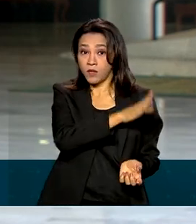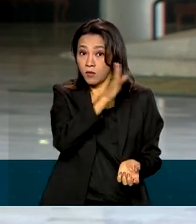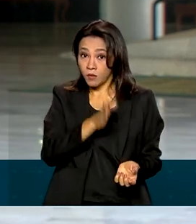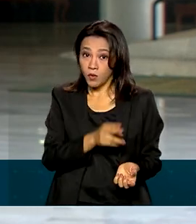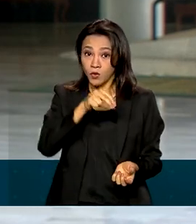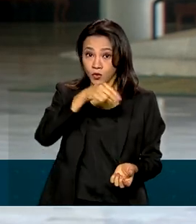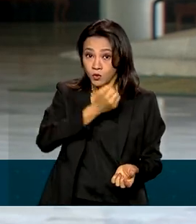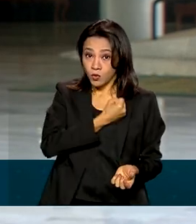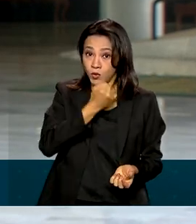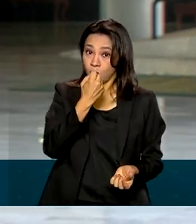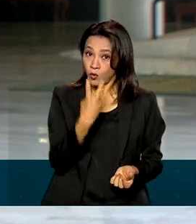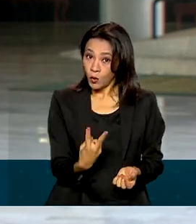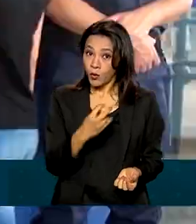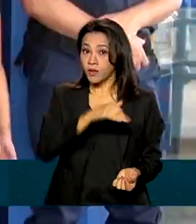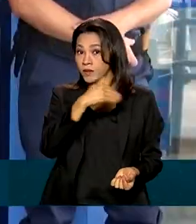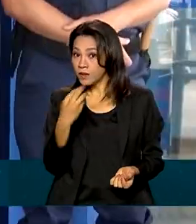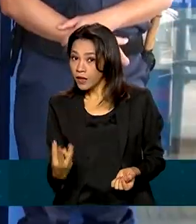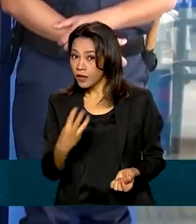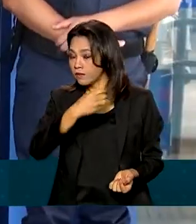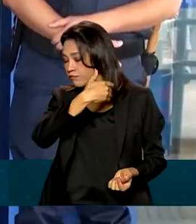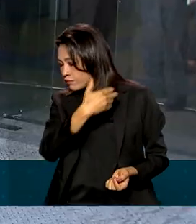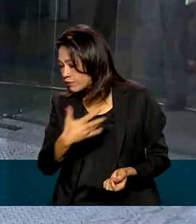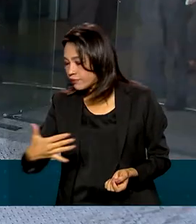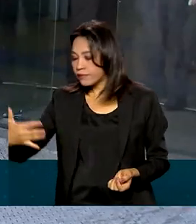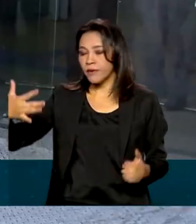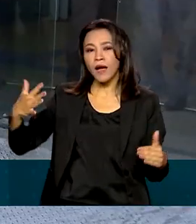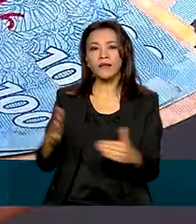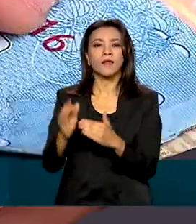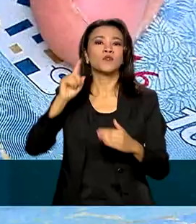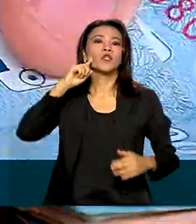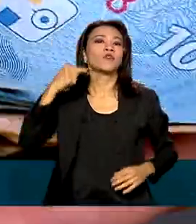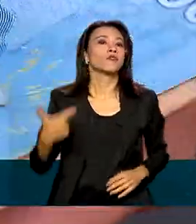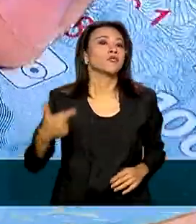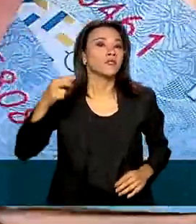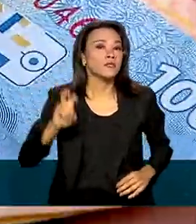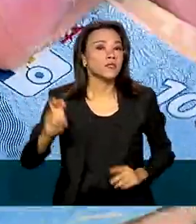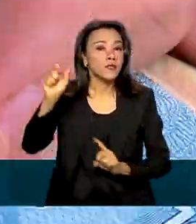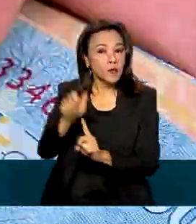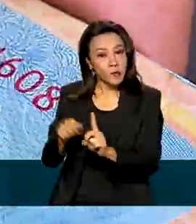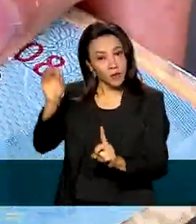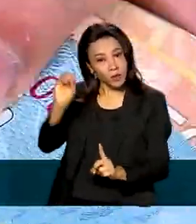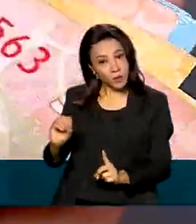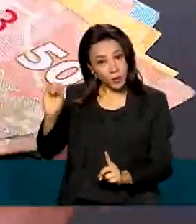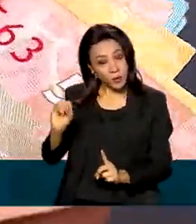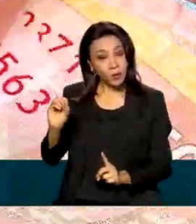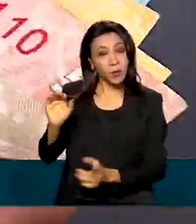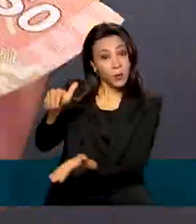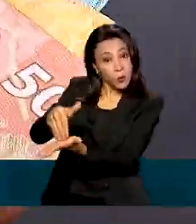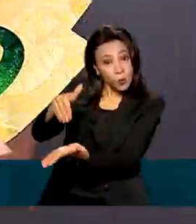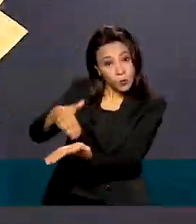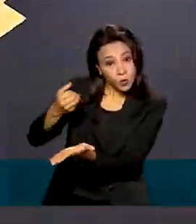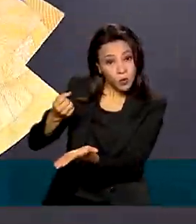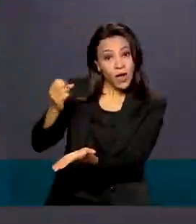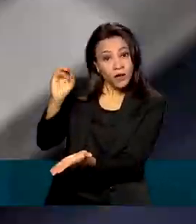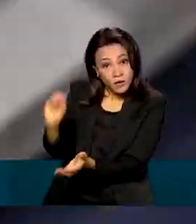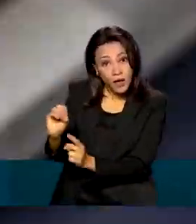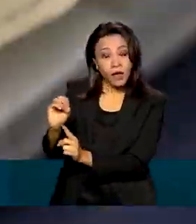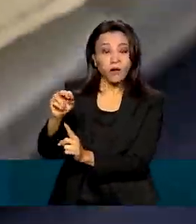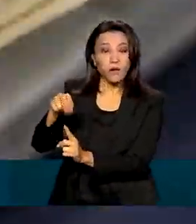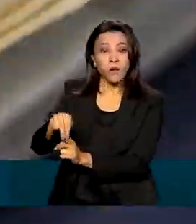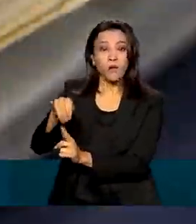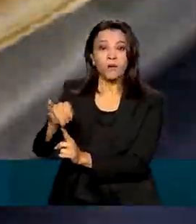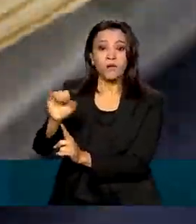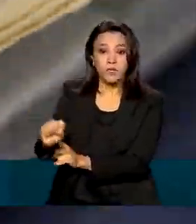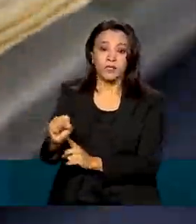e assim por diante até o dia 25 de outubro para aqueles beneficiários com Unis Final 0. O auxílio e o Vale Gás